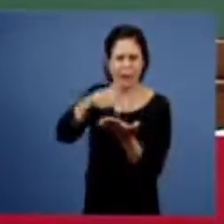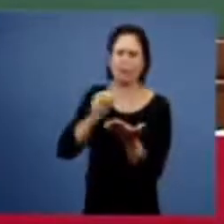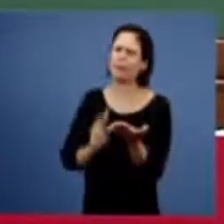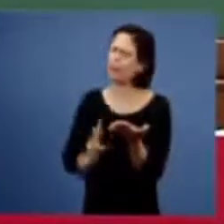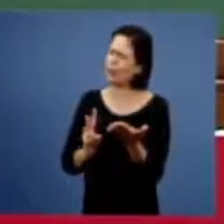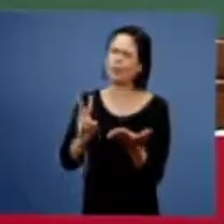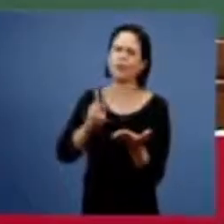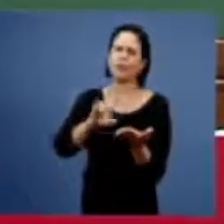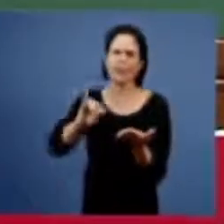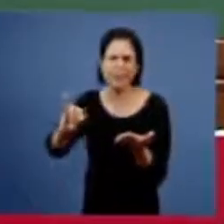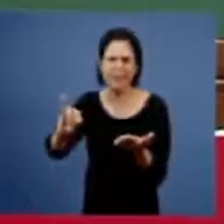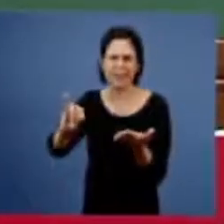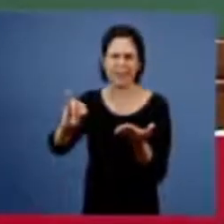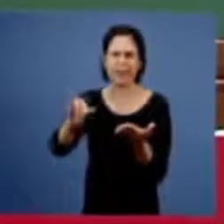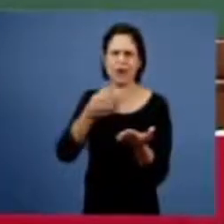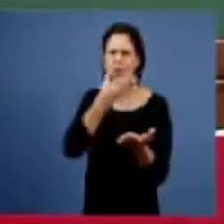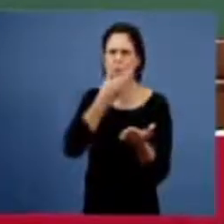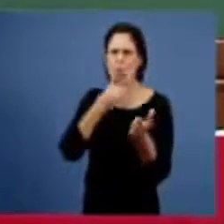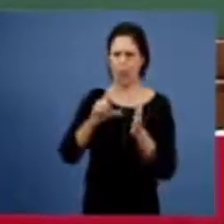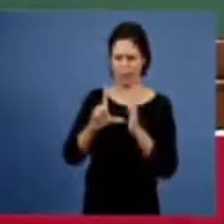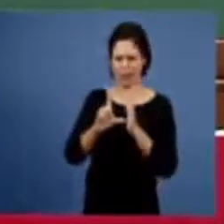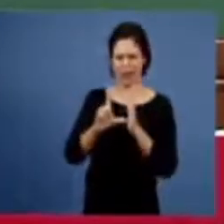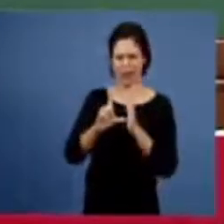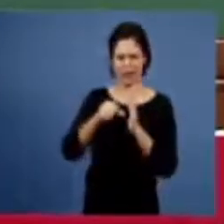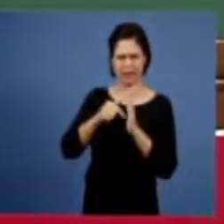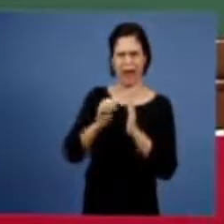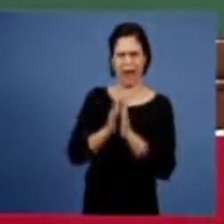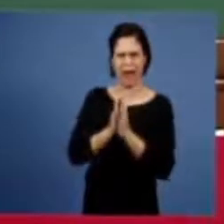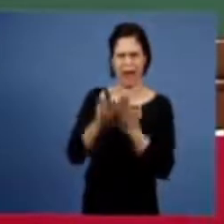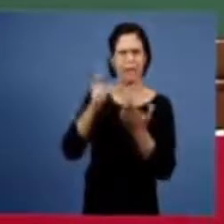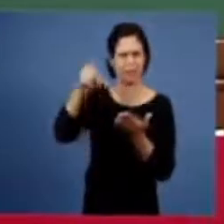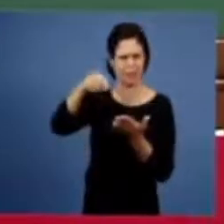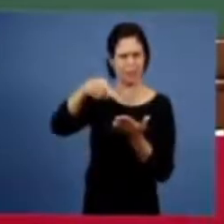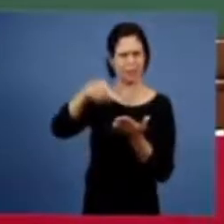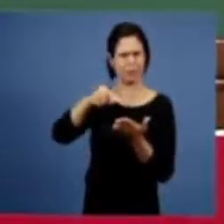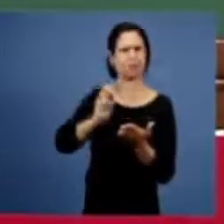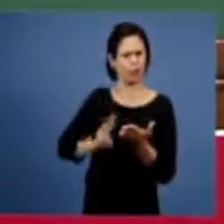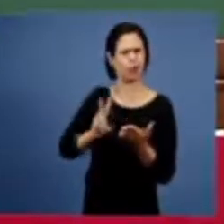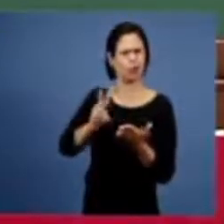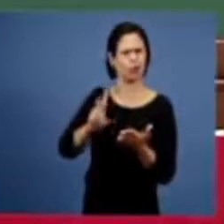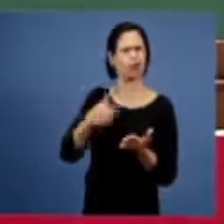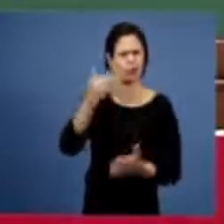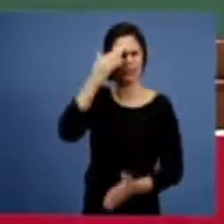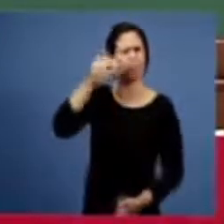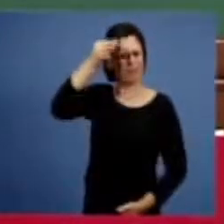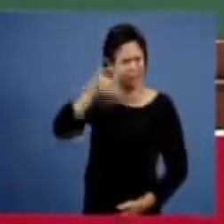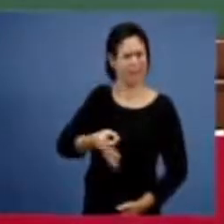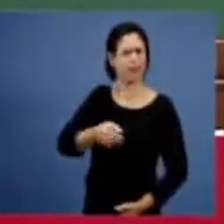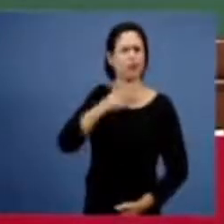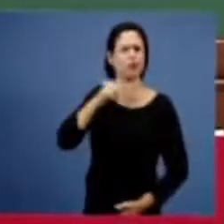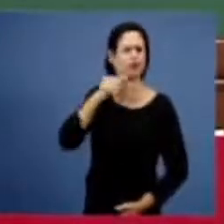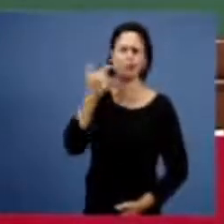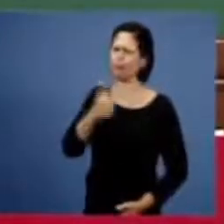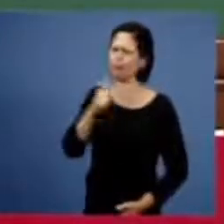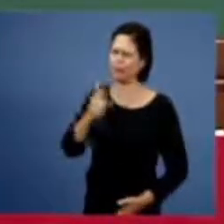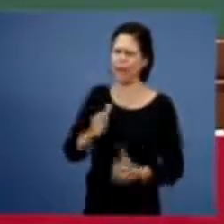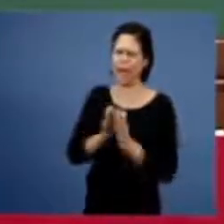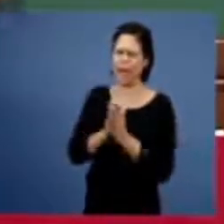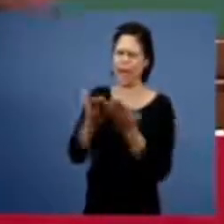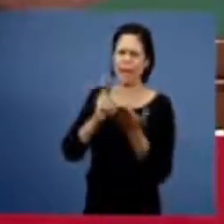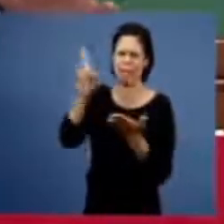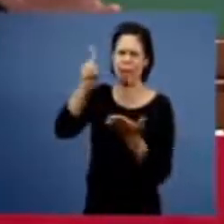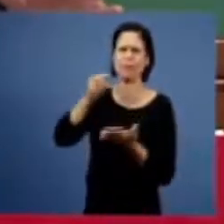continuar é o que diz Lutero que a palavra ficará nós temos a certeza então a palavra vai continuar